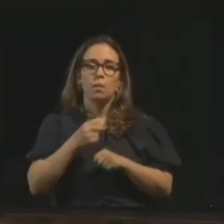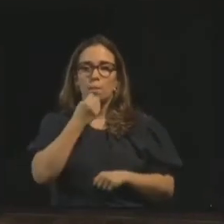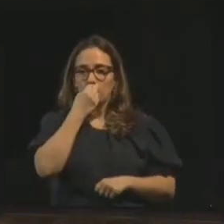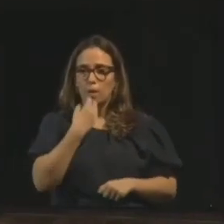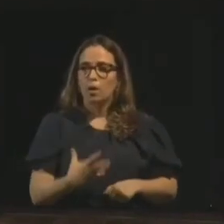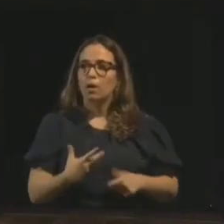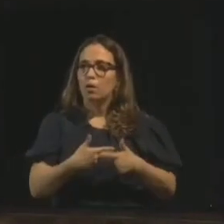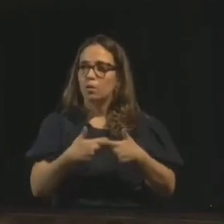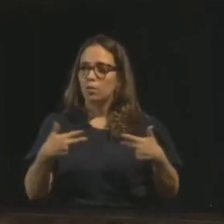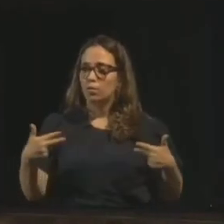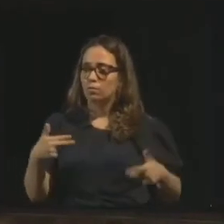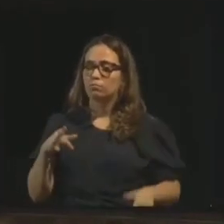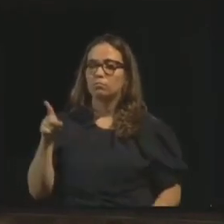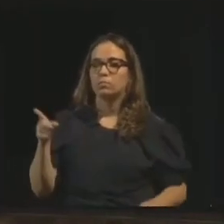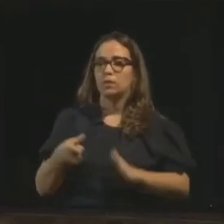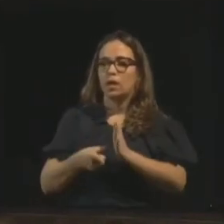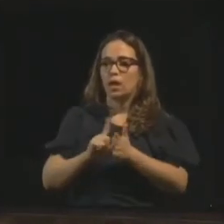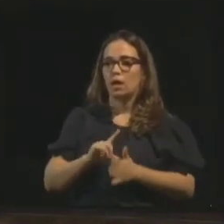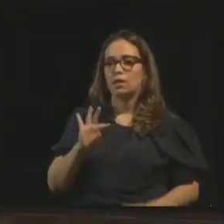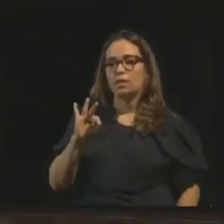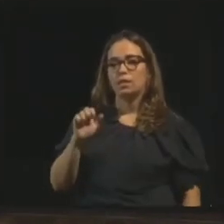afinada, como disse o Tarcísio.